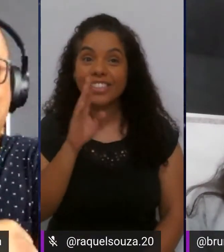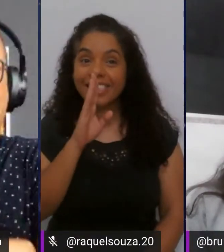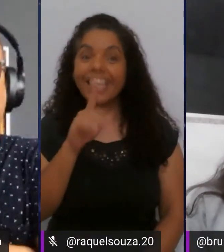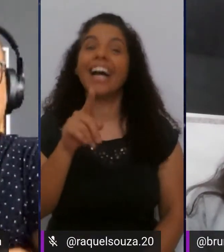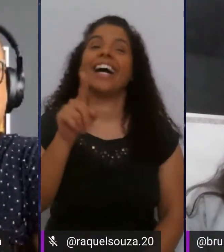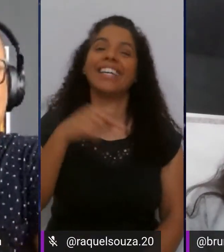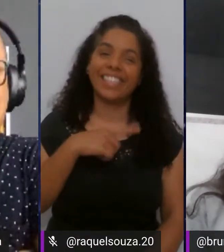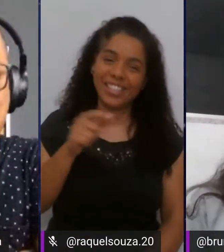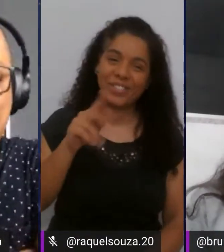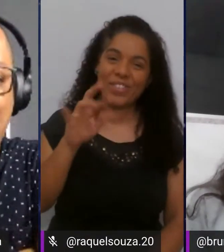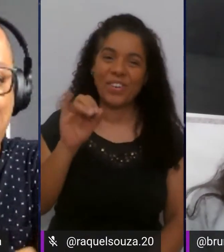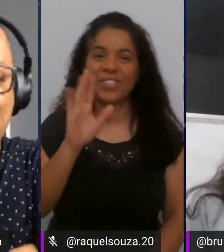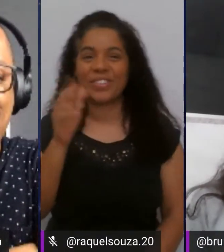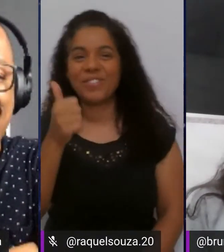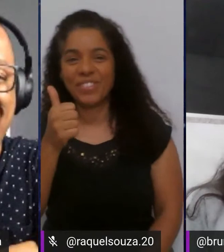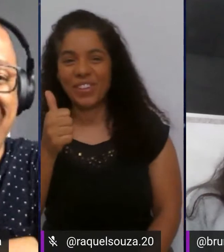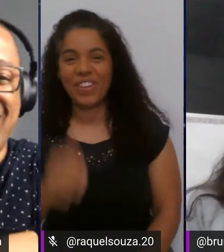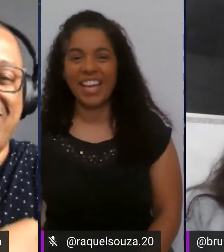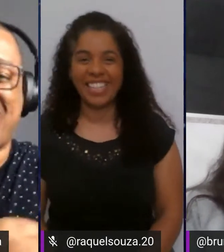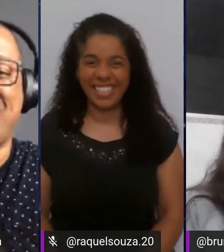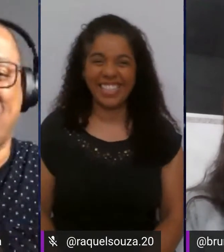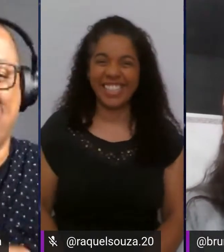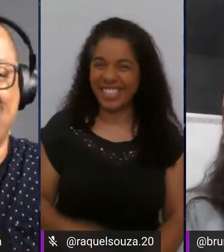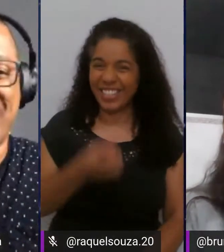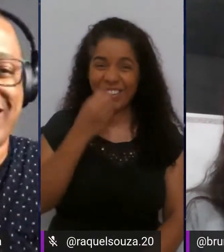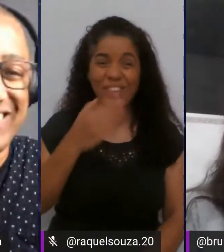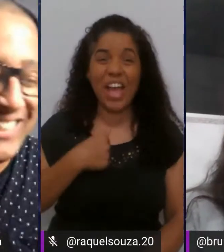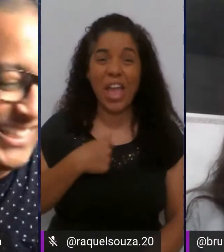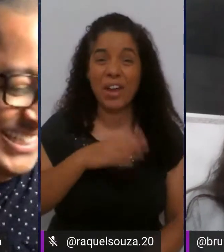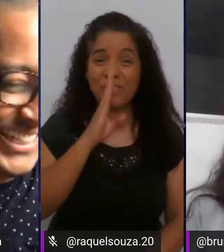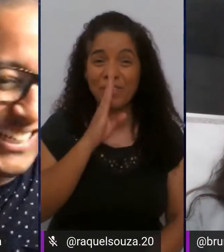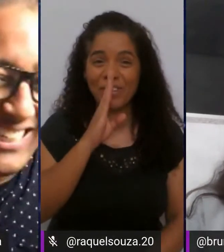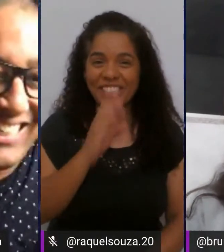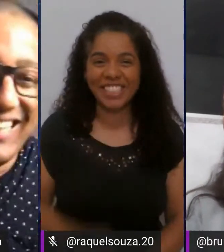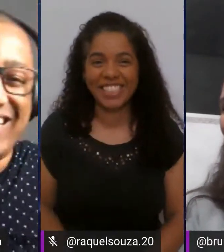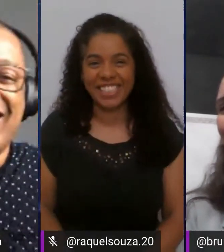Bruna, mandou muito bem, viu? Eu que estava no mute aqui.